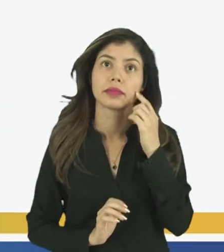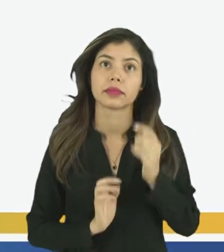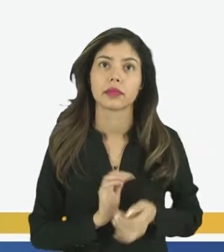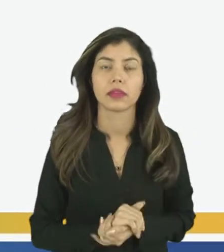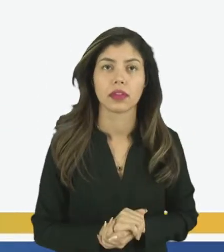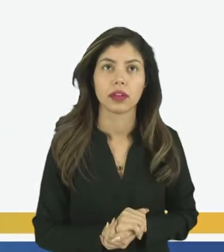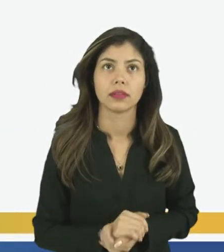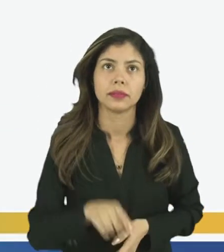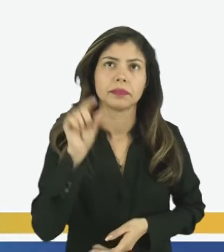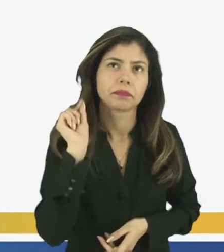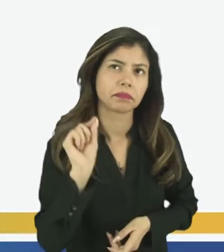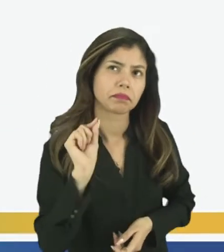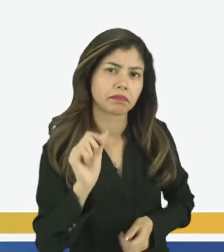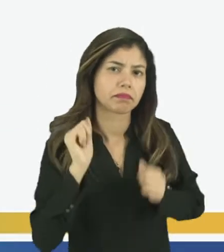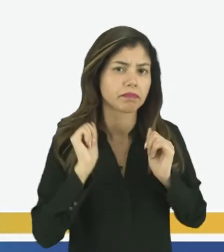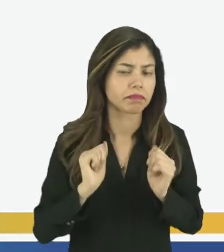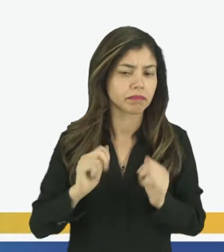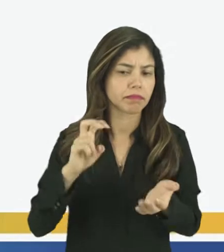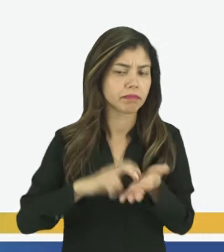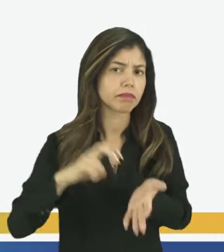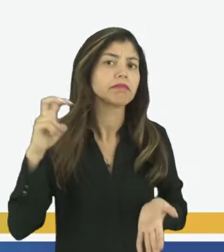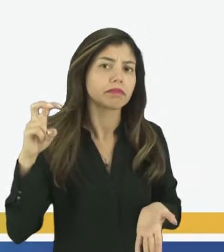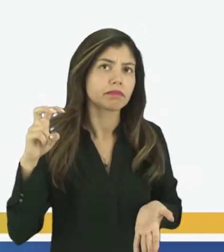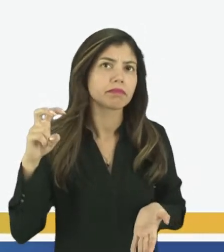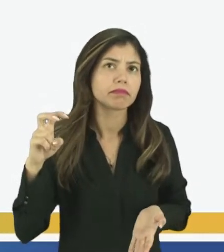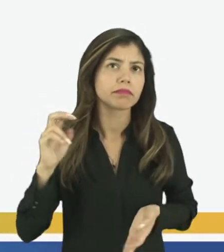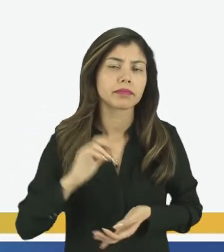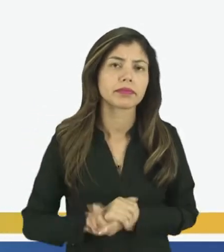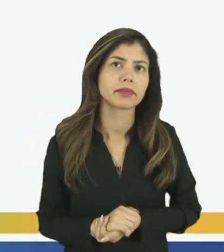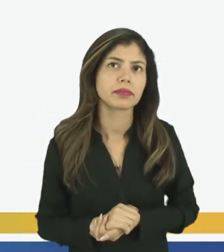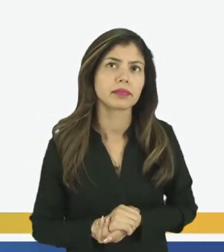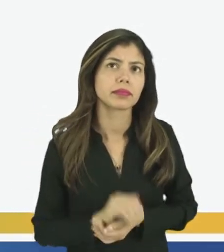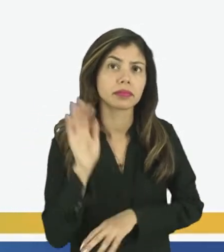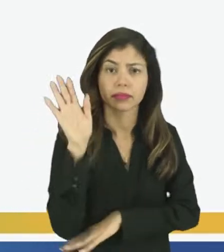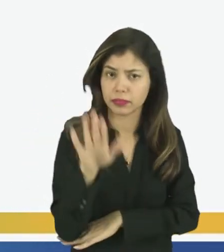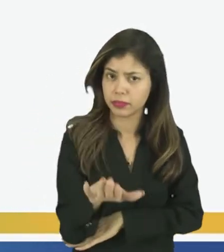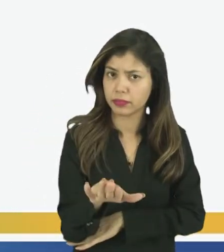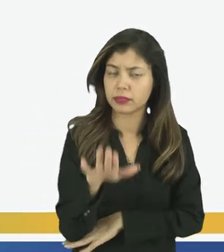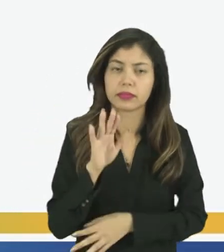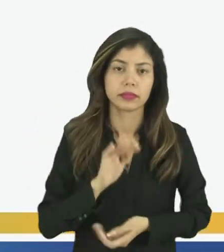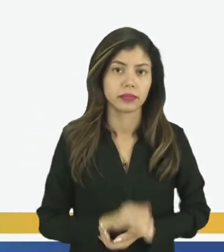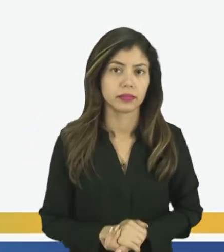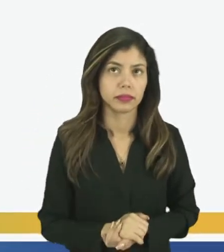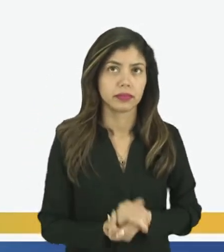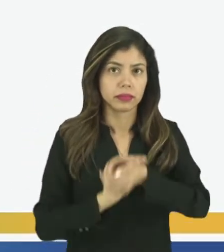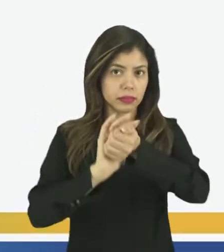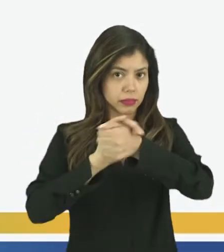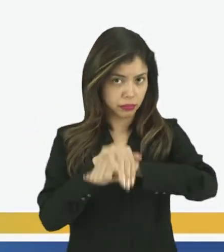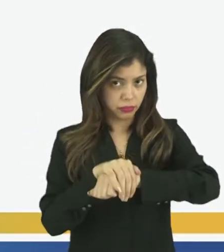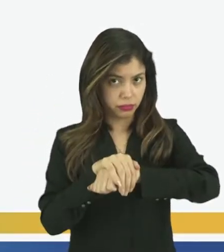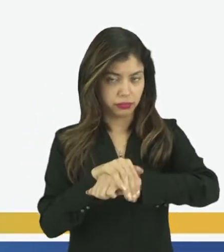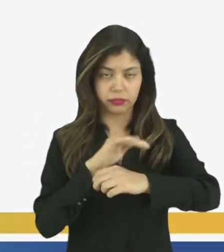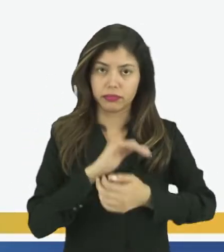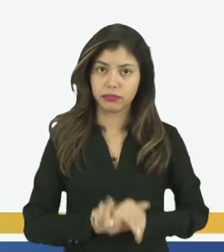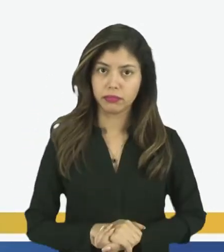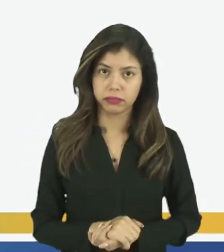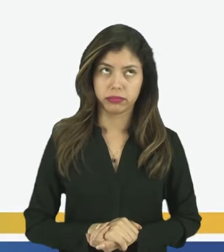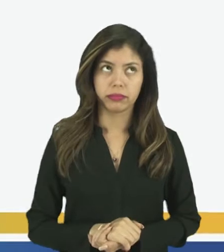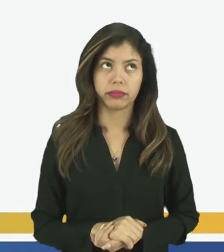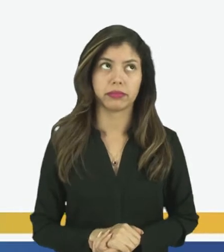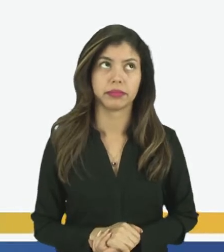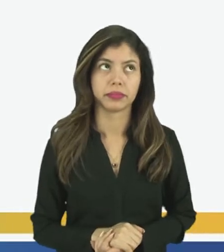O que podemos realizar no período da manhã, no período da tarde e no período da noite?